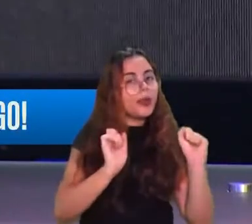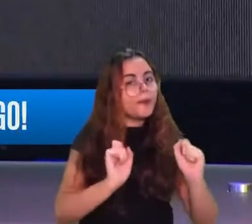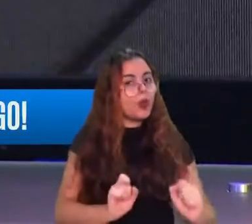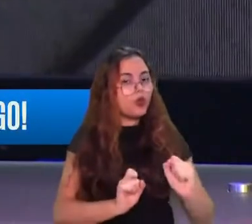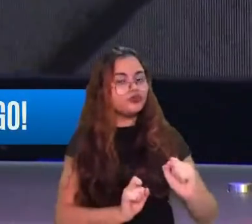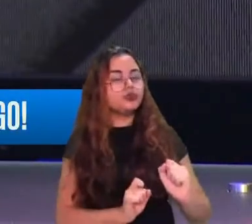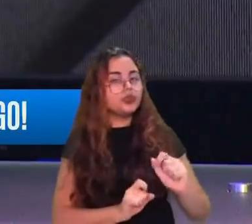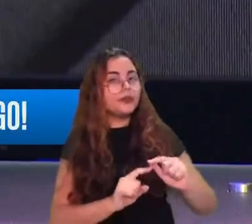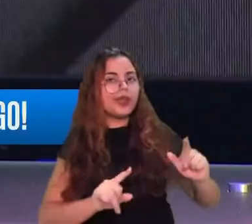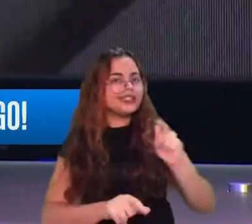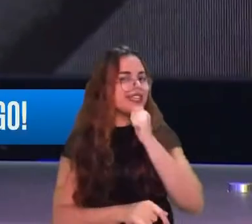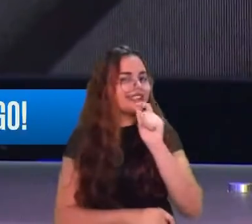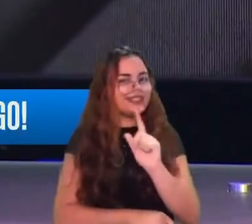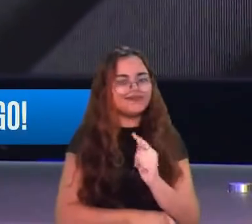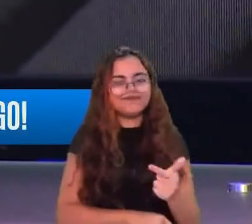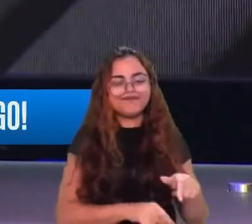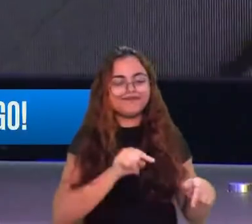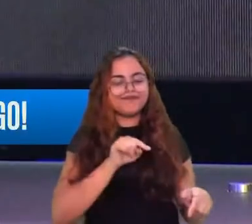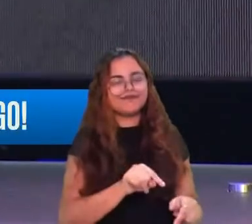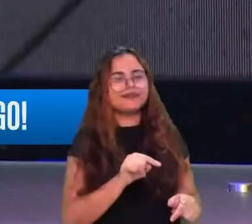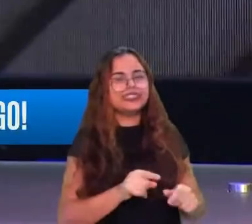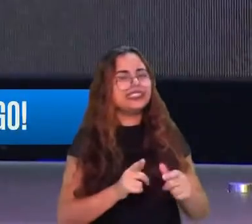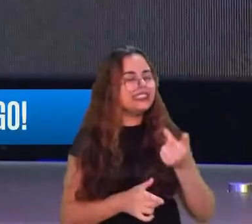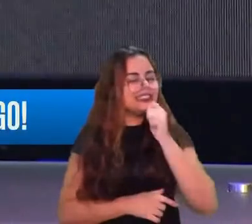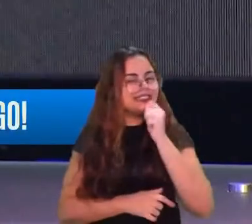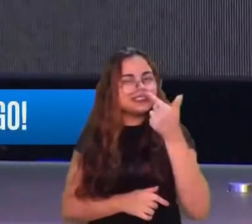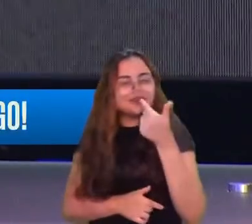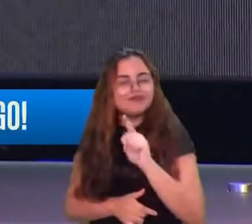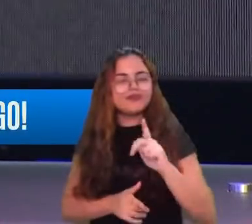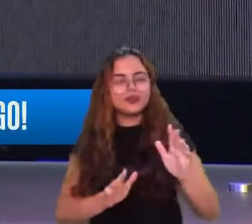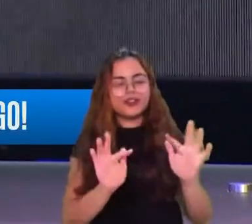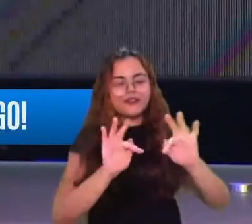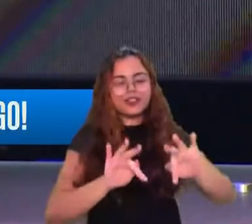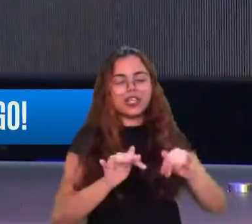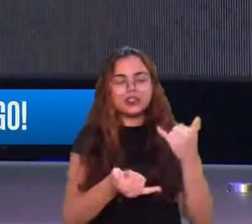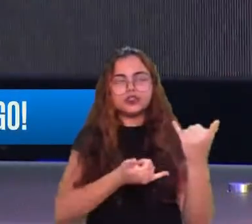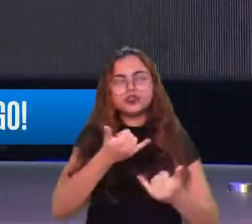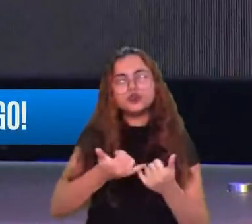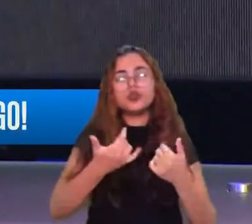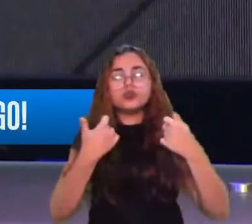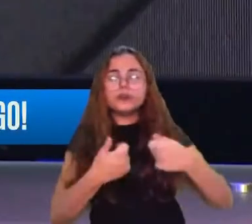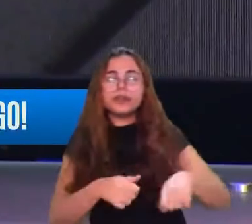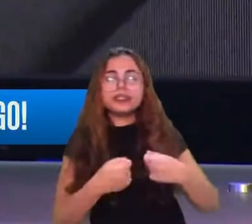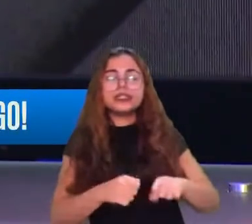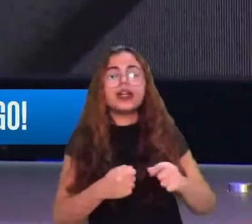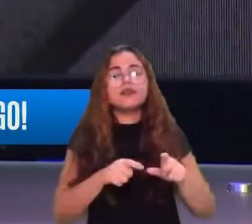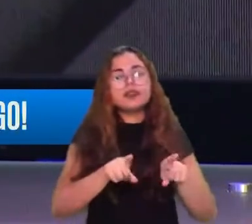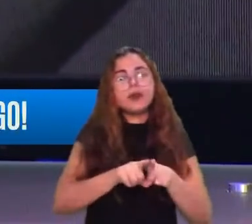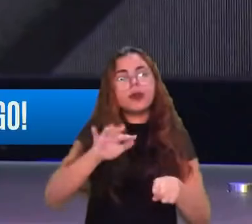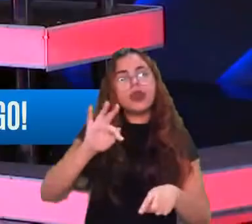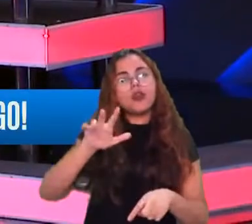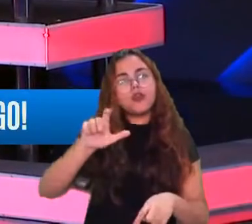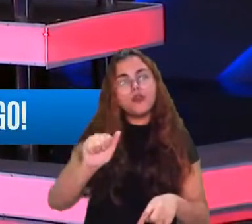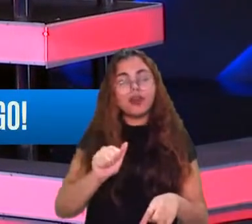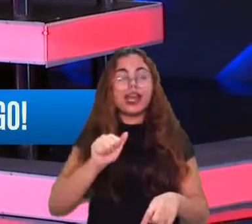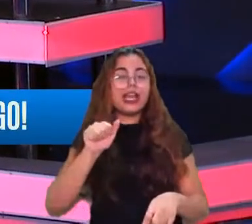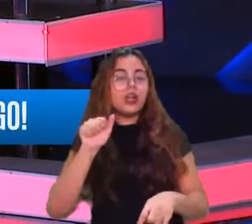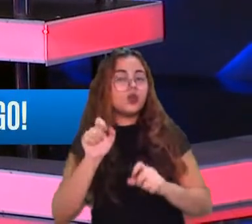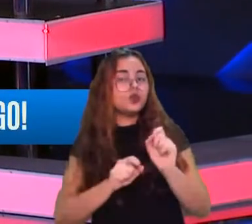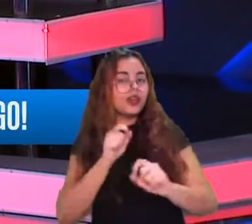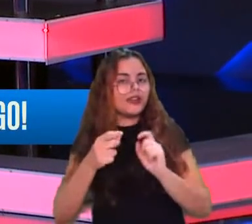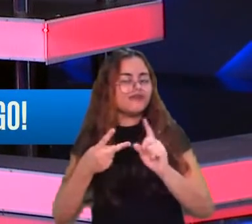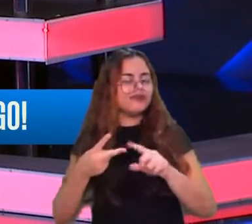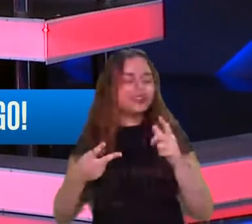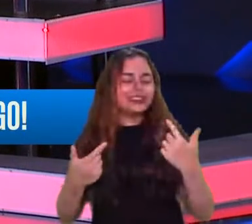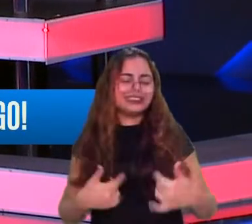conseguiram botar o pé no acelerador ali e finalizar o jogo quando precisavam. E o Flamengo, cara, assim, tá respirando por aparelhos